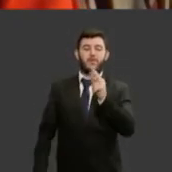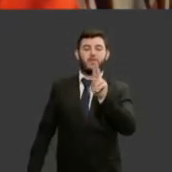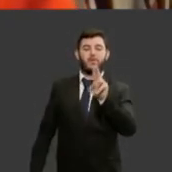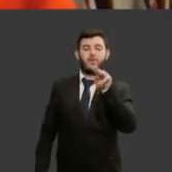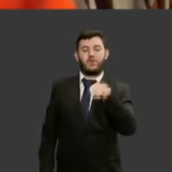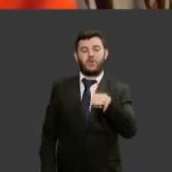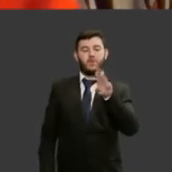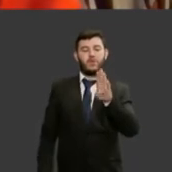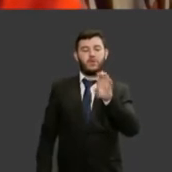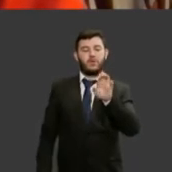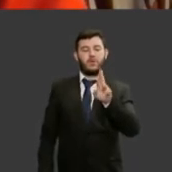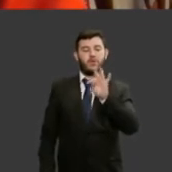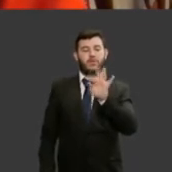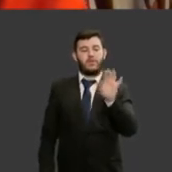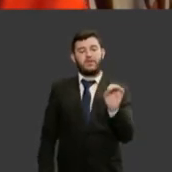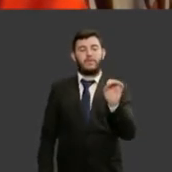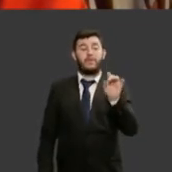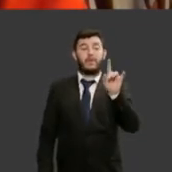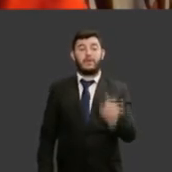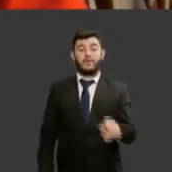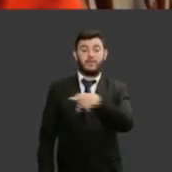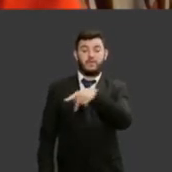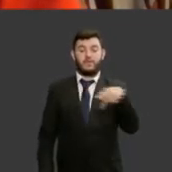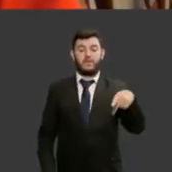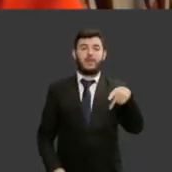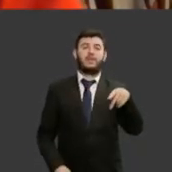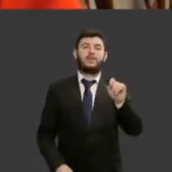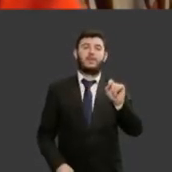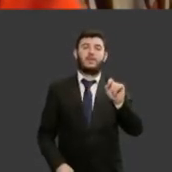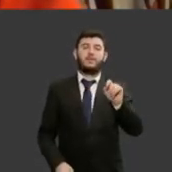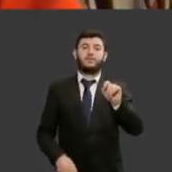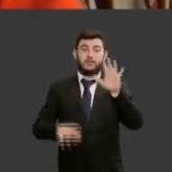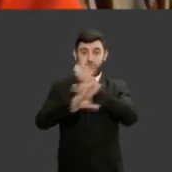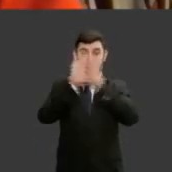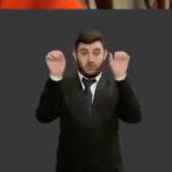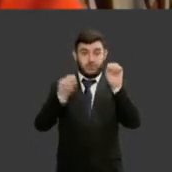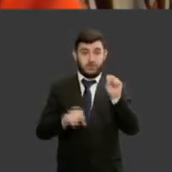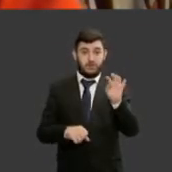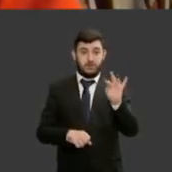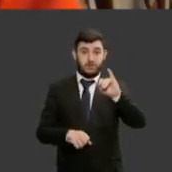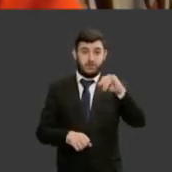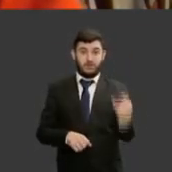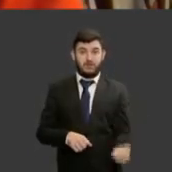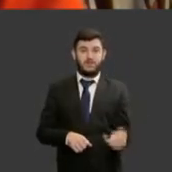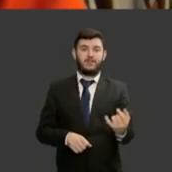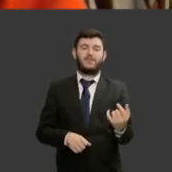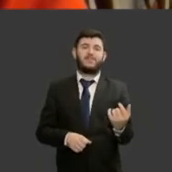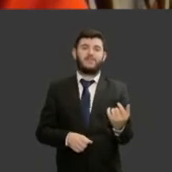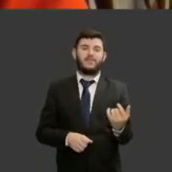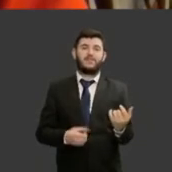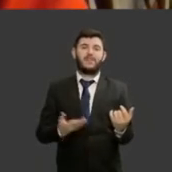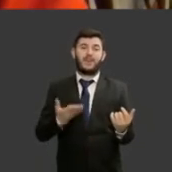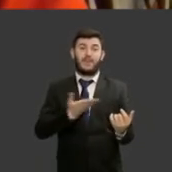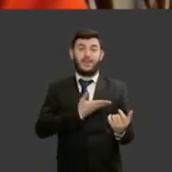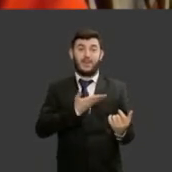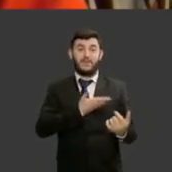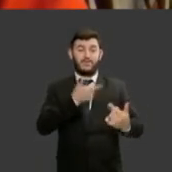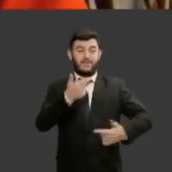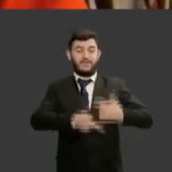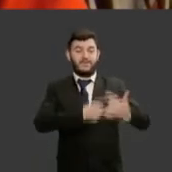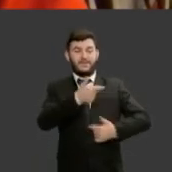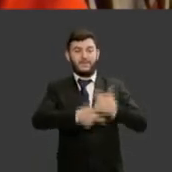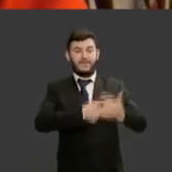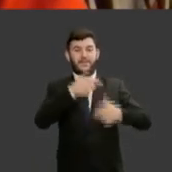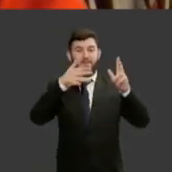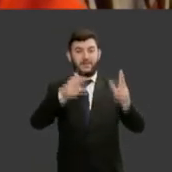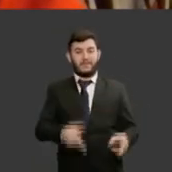Superior Tribunal de Justiça meu colega de maestratura e também meu irmão em Cristo é